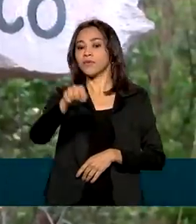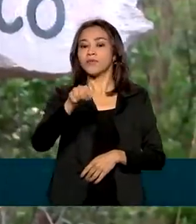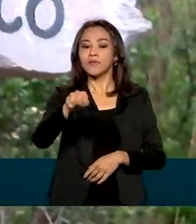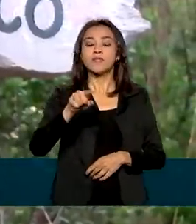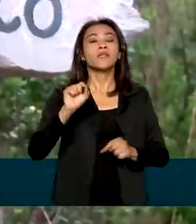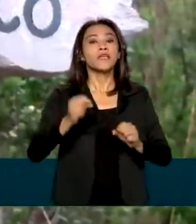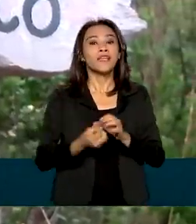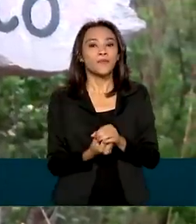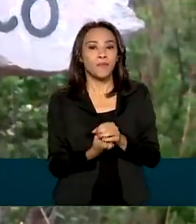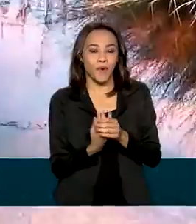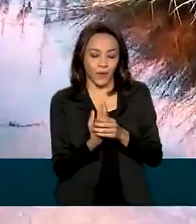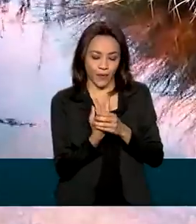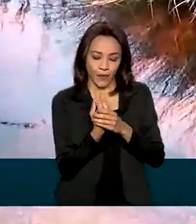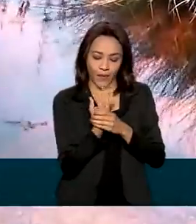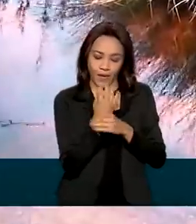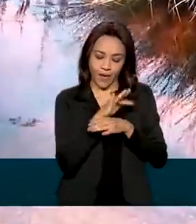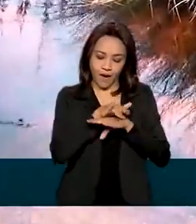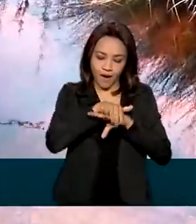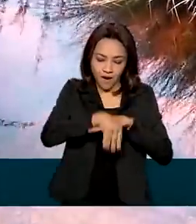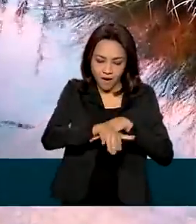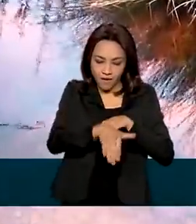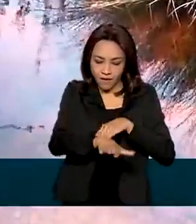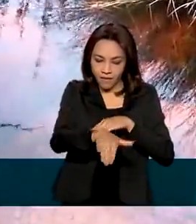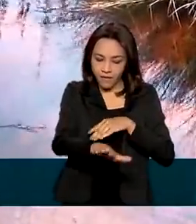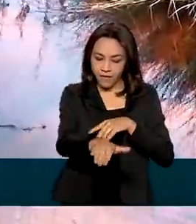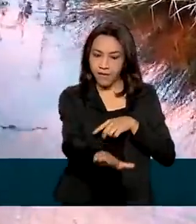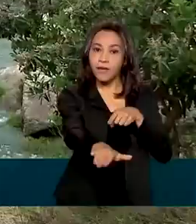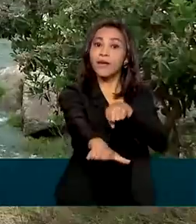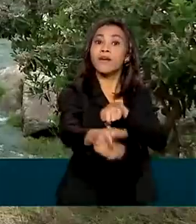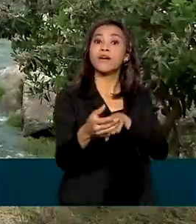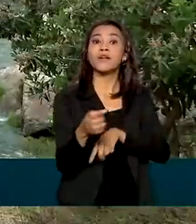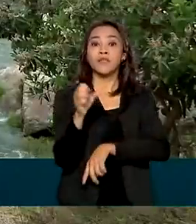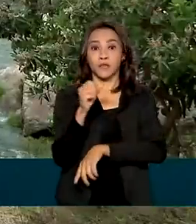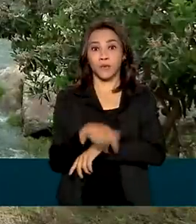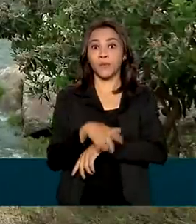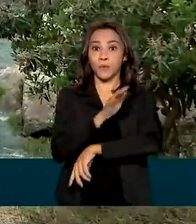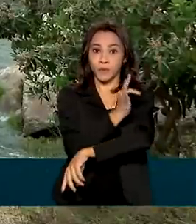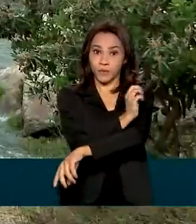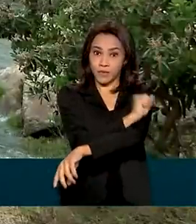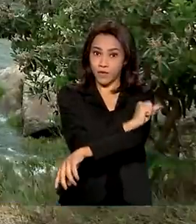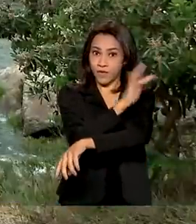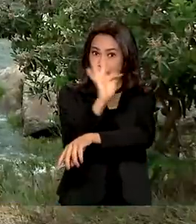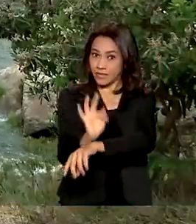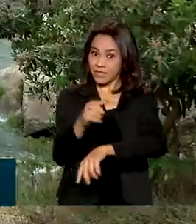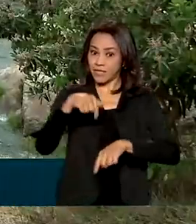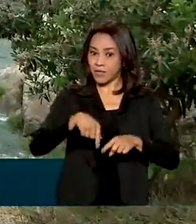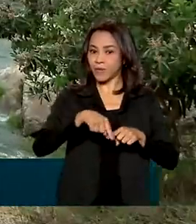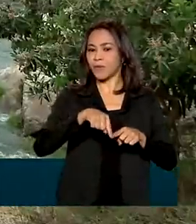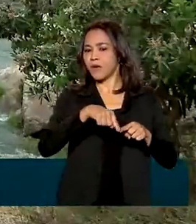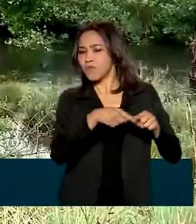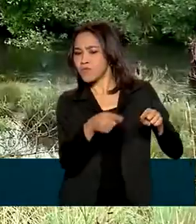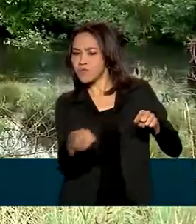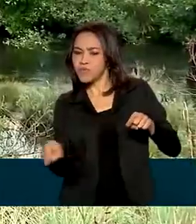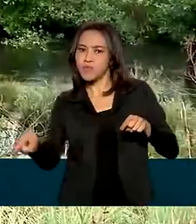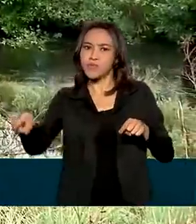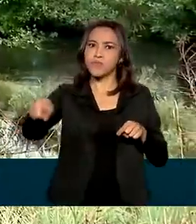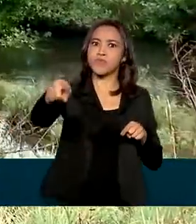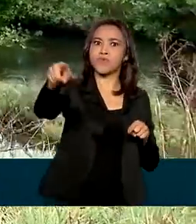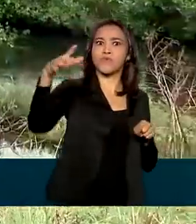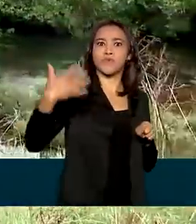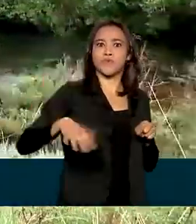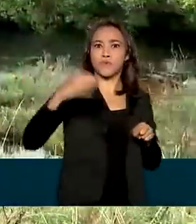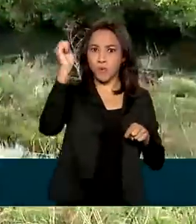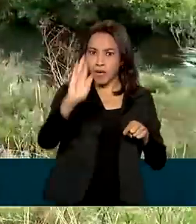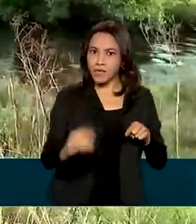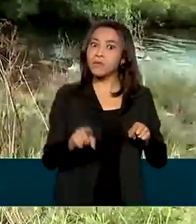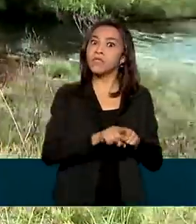que fica a nascente histórica do Rio São Francisco, um dos mais importantes cursos d'água do Brasil e da América do Sul. Em 10